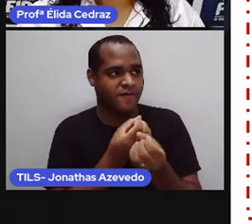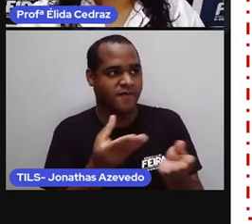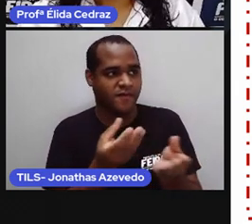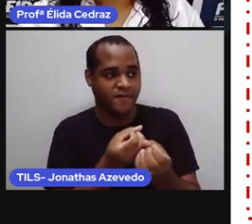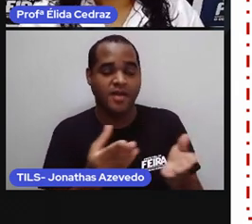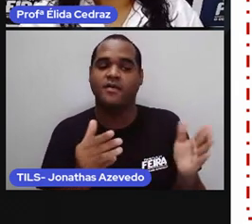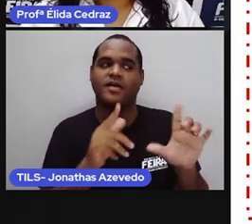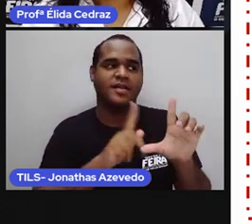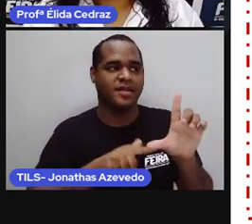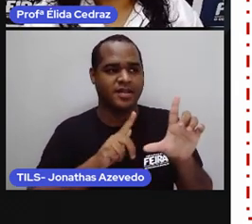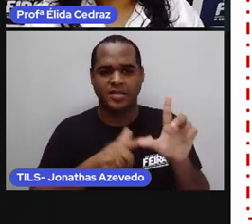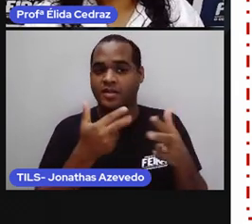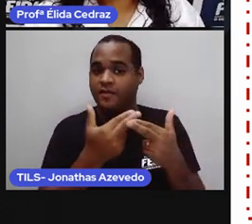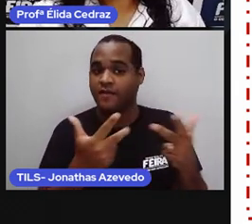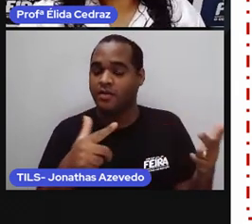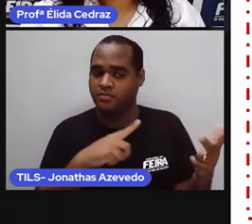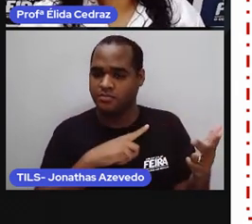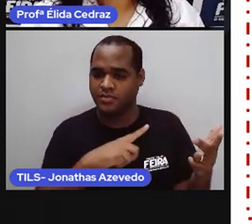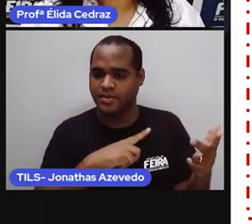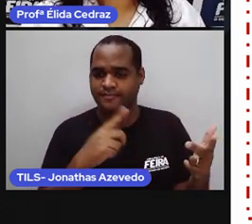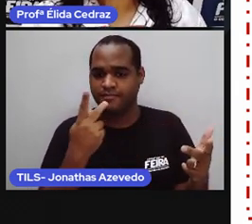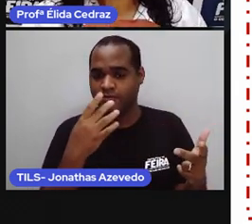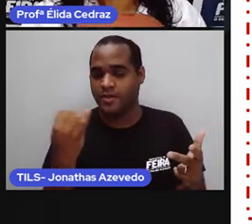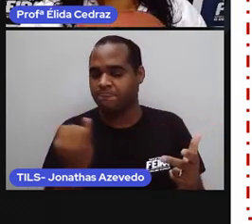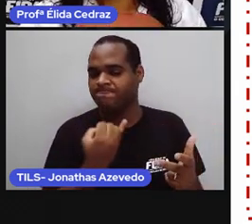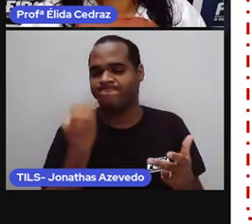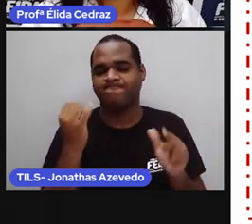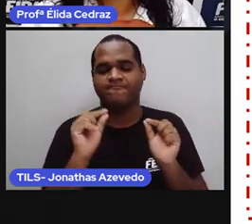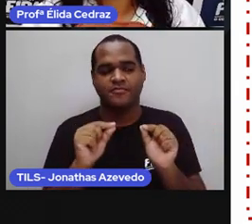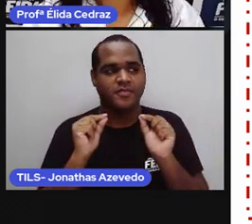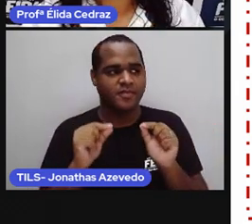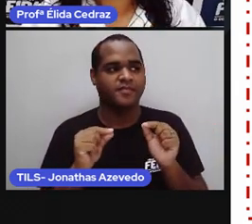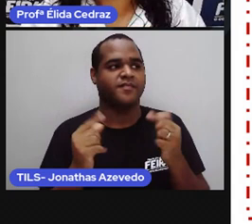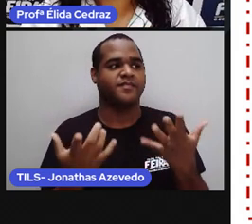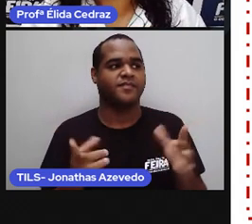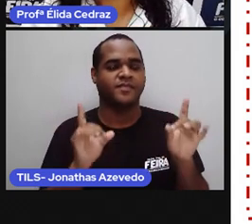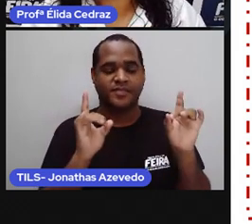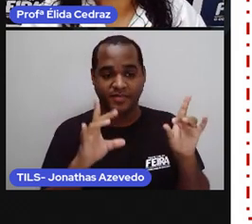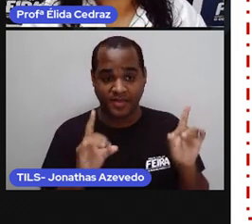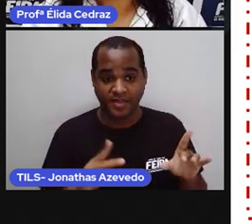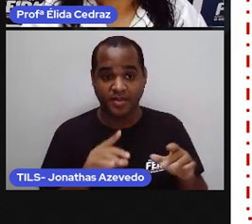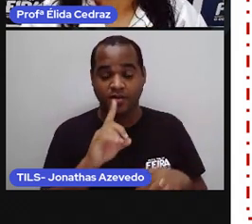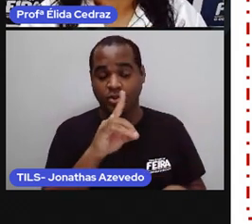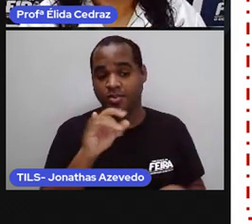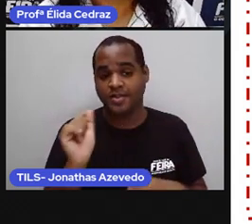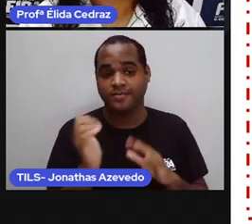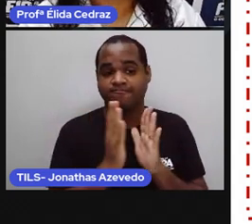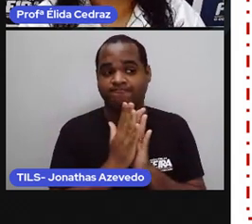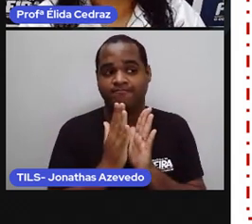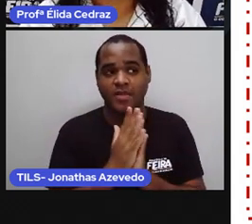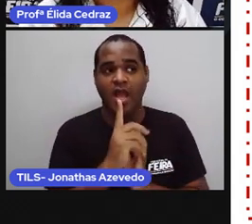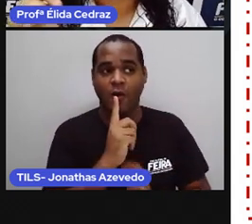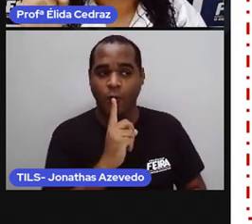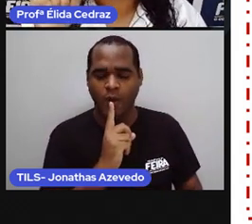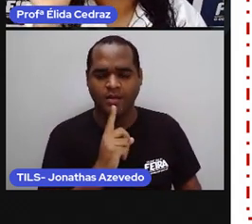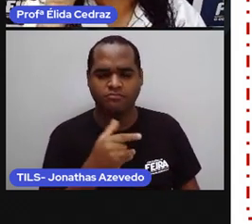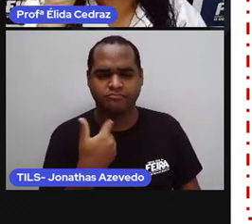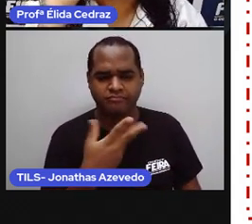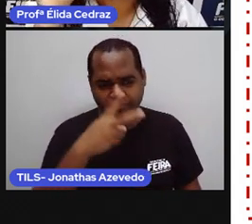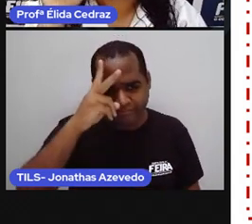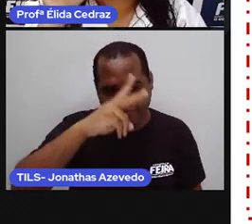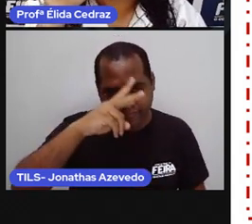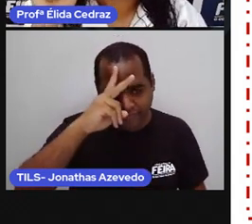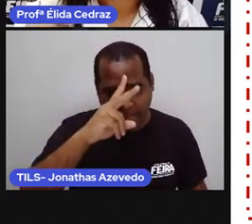entre as letras do alfabeto para irem prestigiá-lo no dia do seu aniversário. Você lembra o que